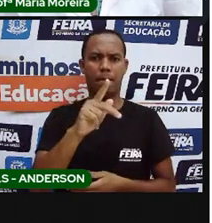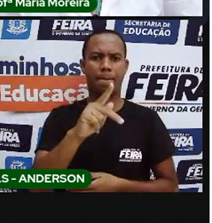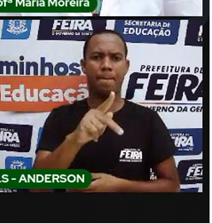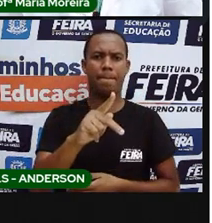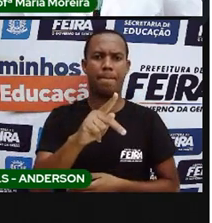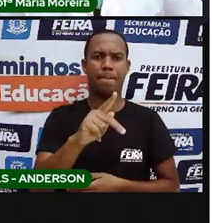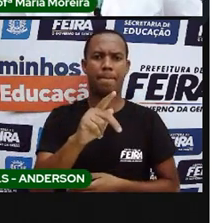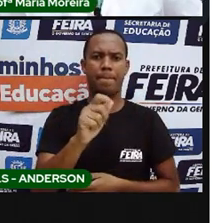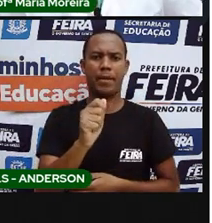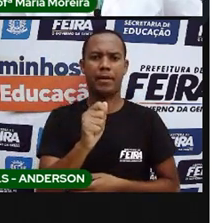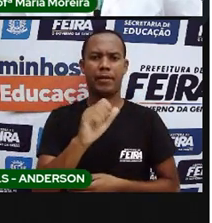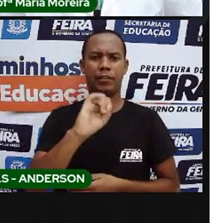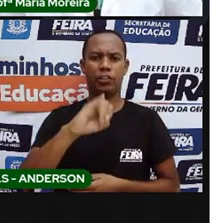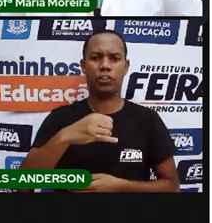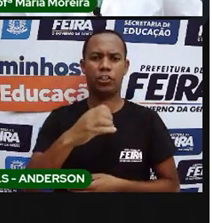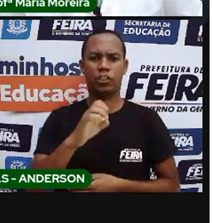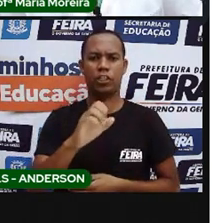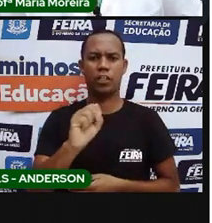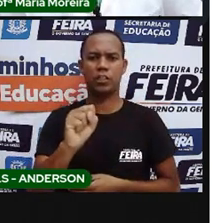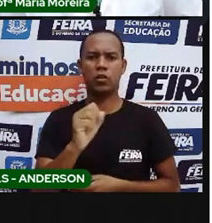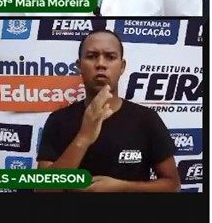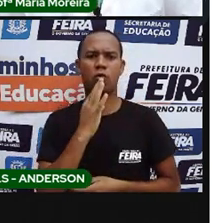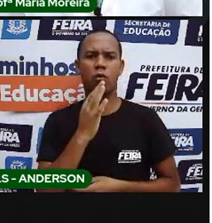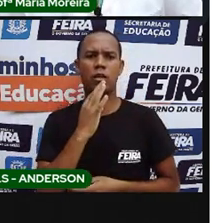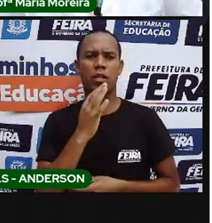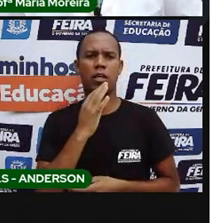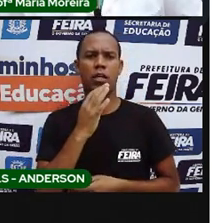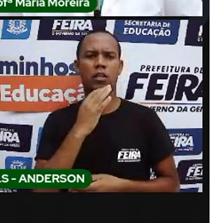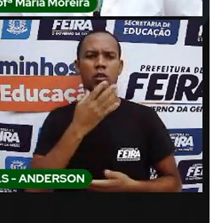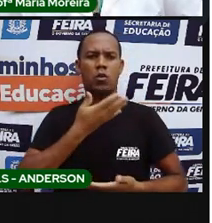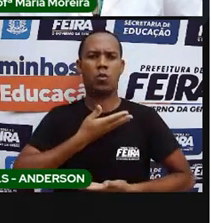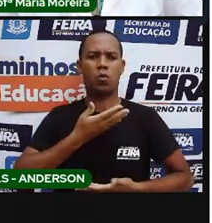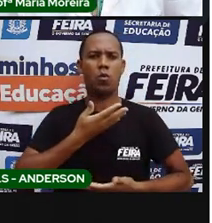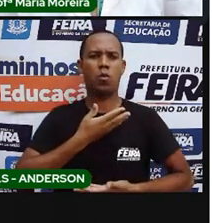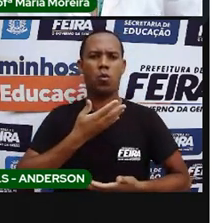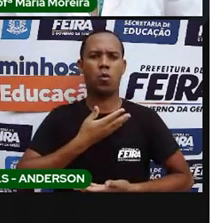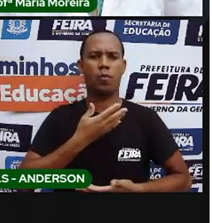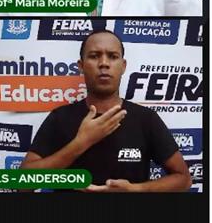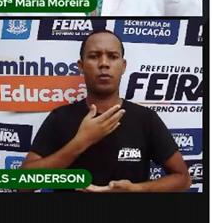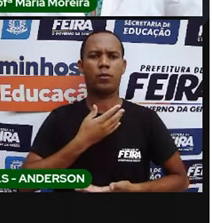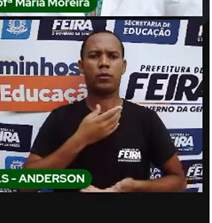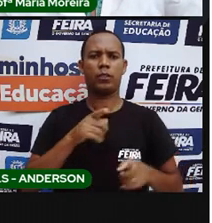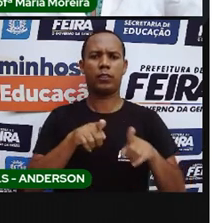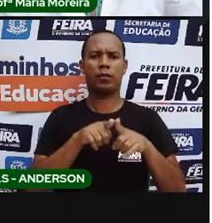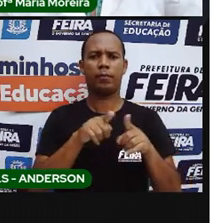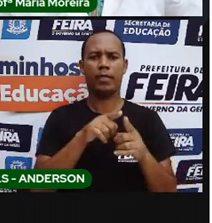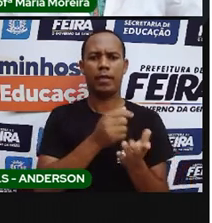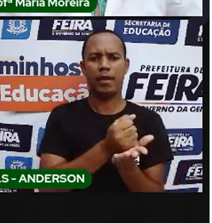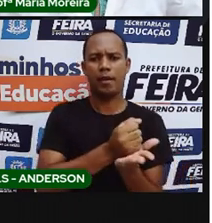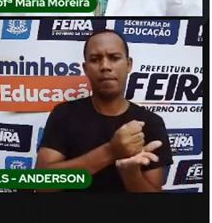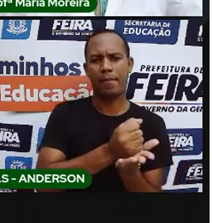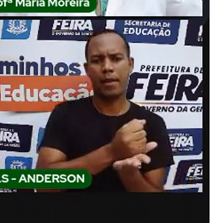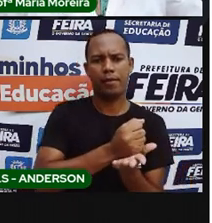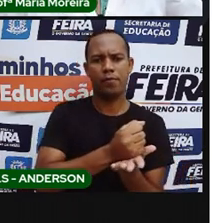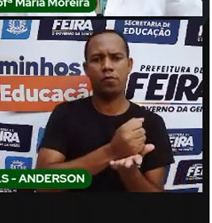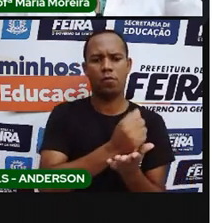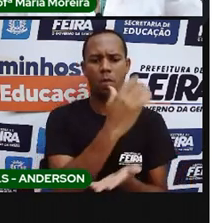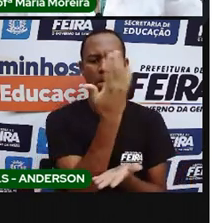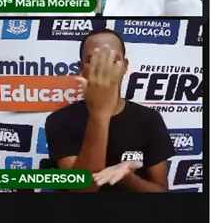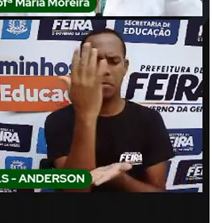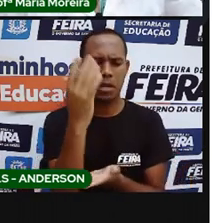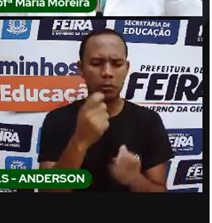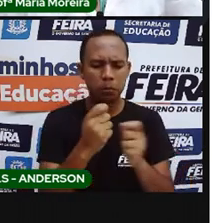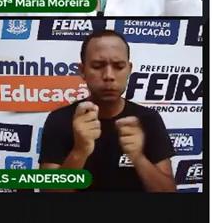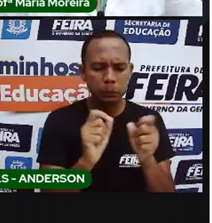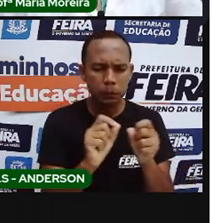tudo sobre imágenes do corpo e do espírito. E também quais as plantas e ervas que podem ser utilizadas em cada